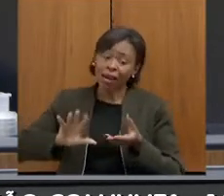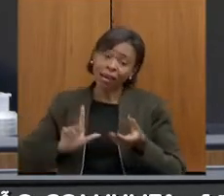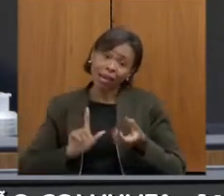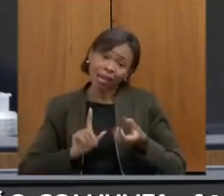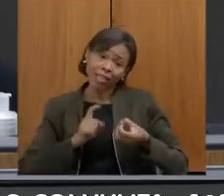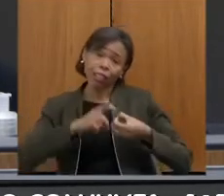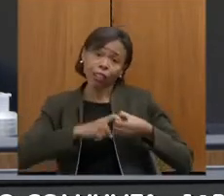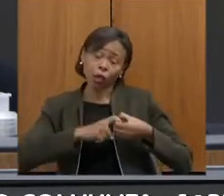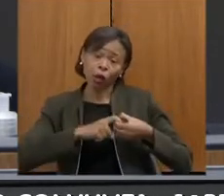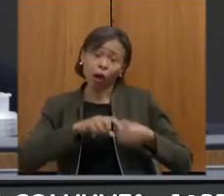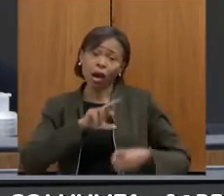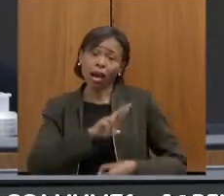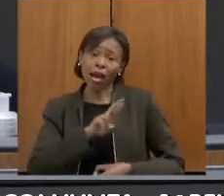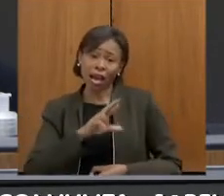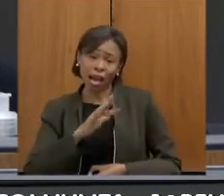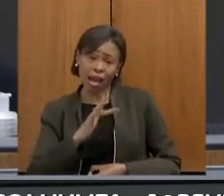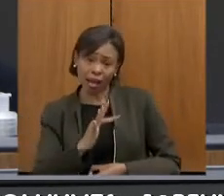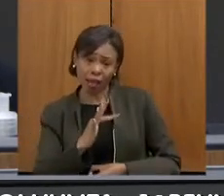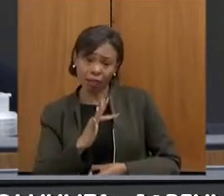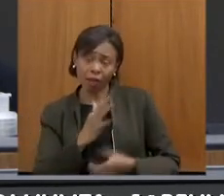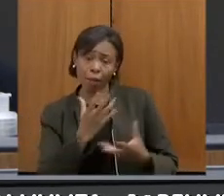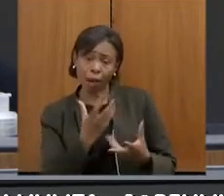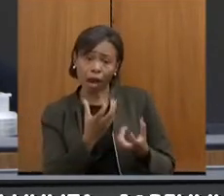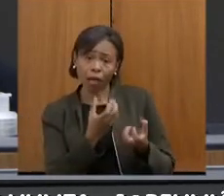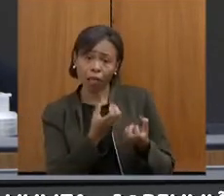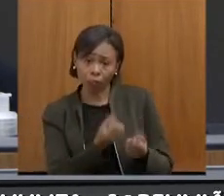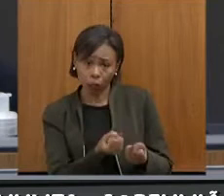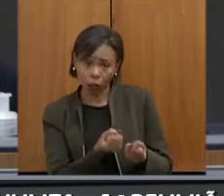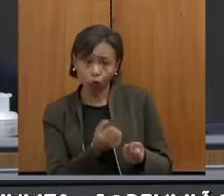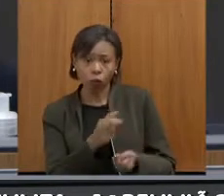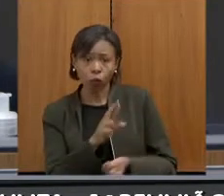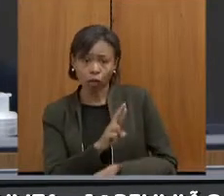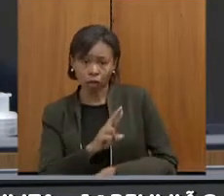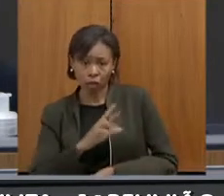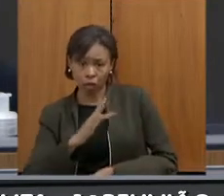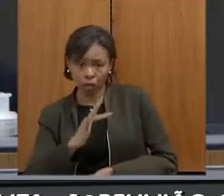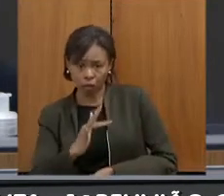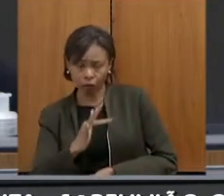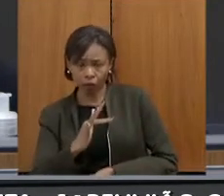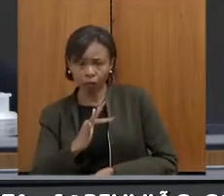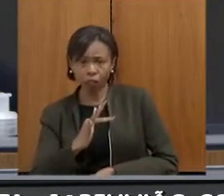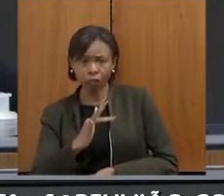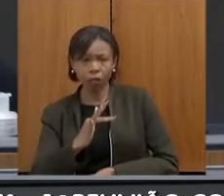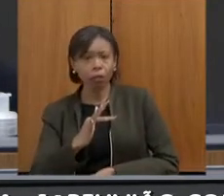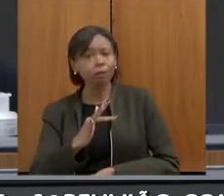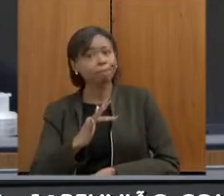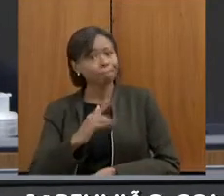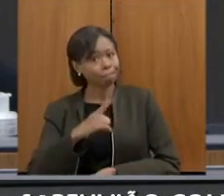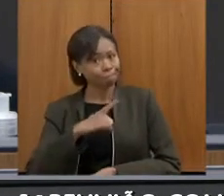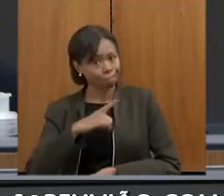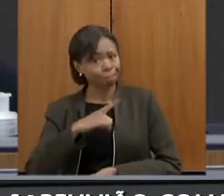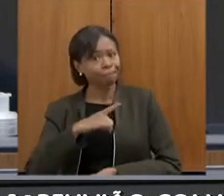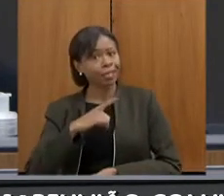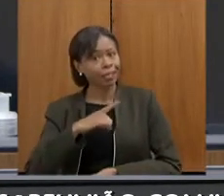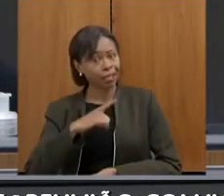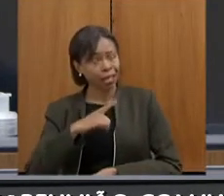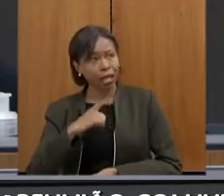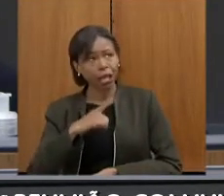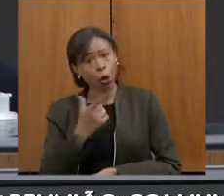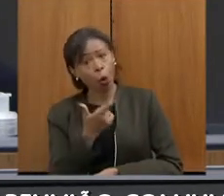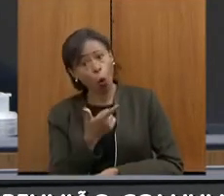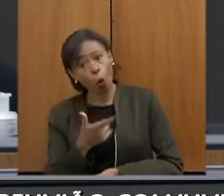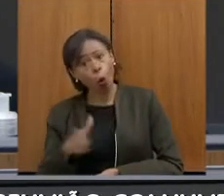e nós sabemos que a adesão ao regime de recuperação fiscal exige contrapartidas do ponto de vista